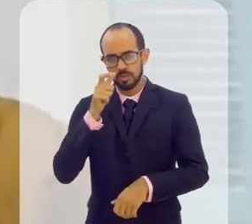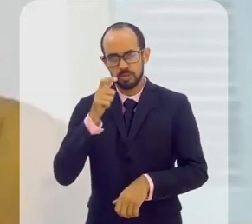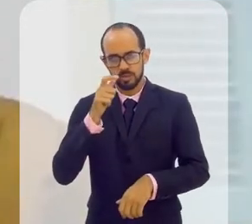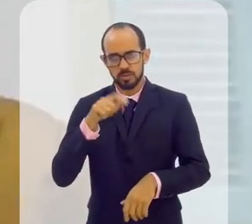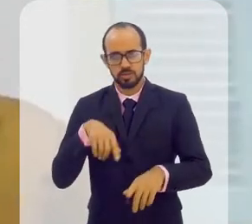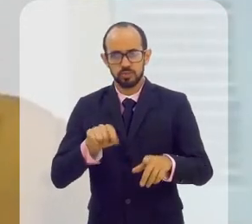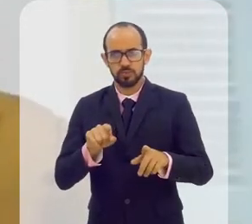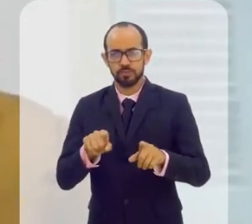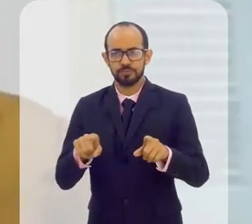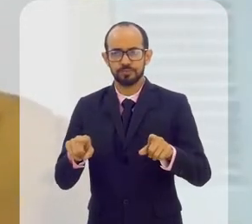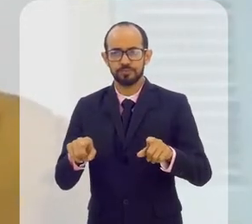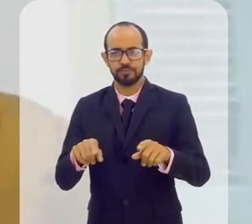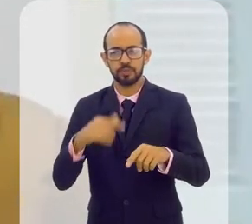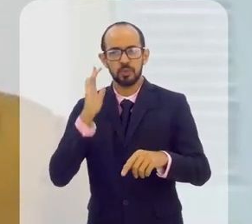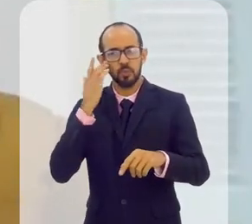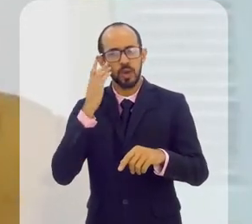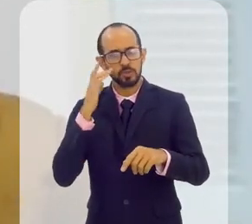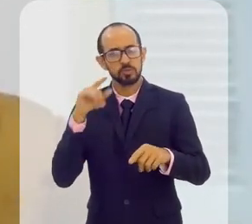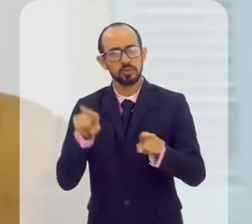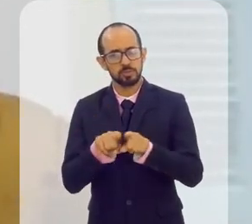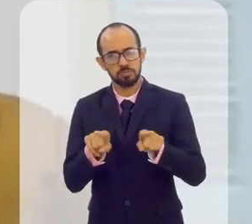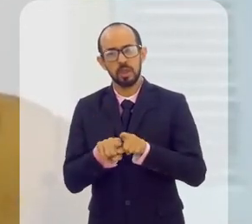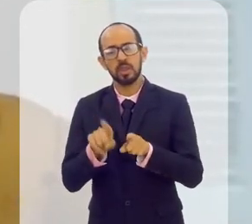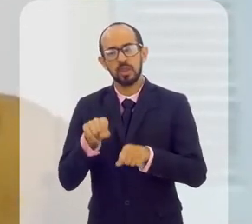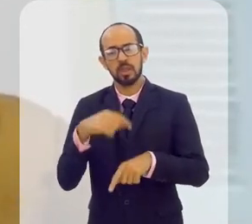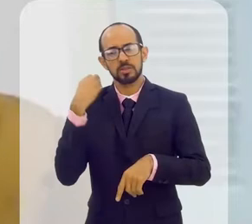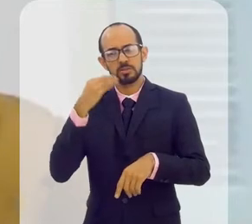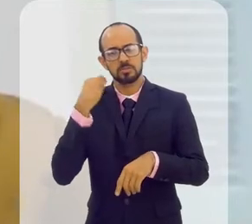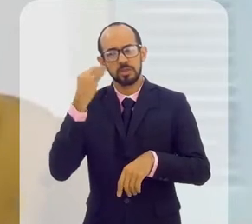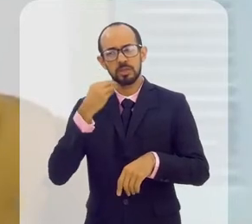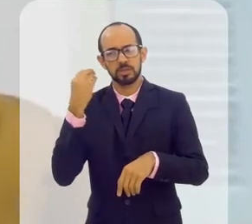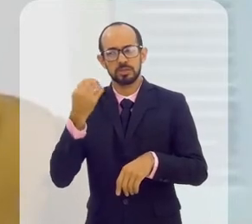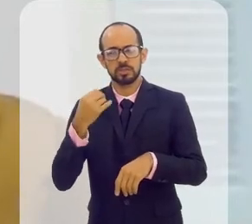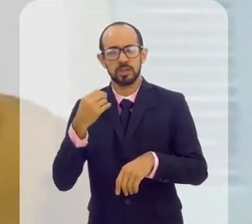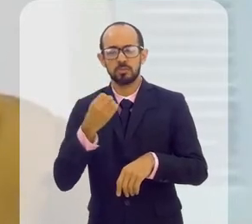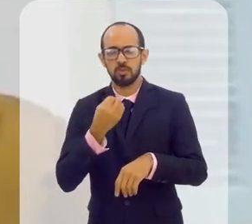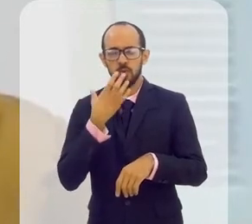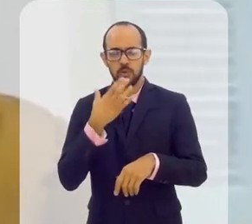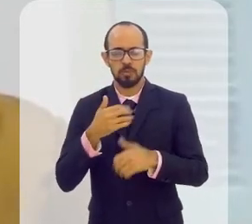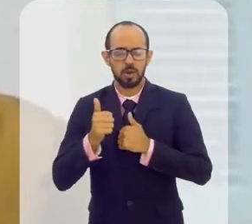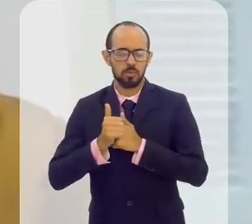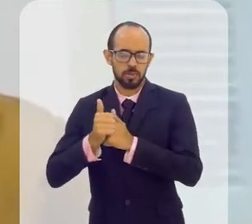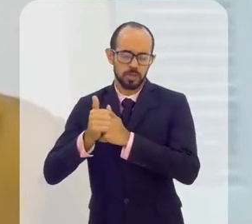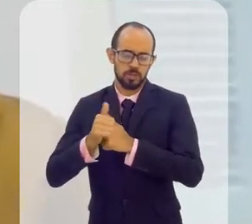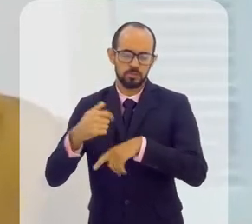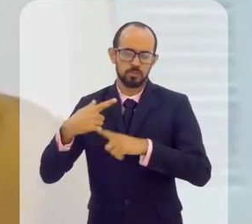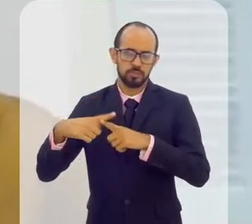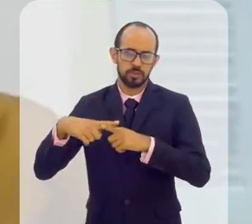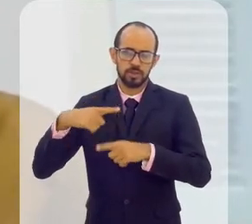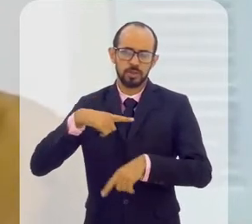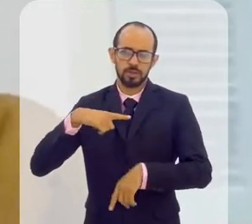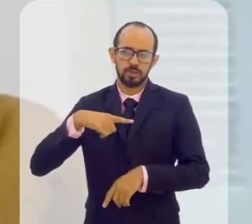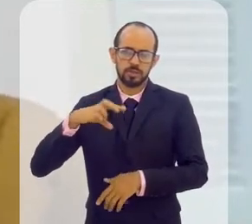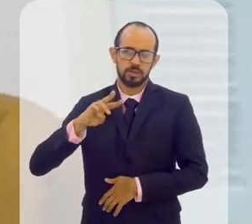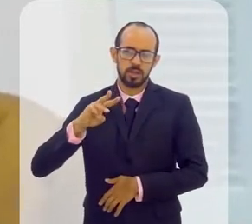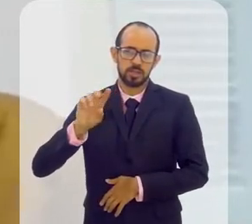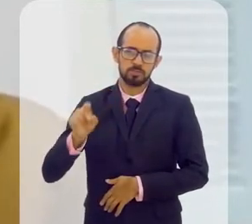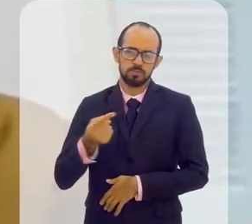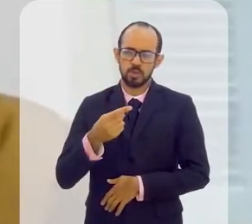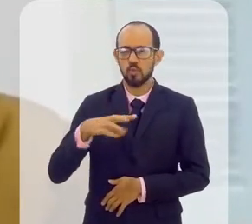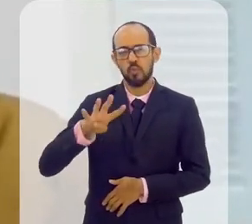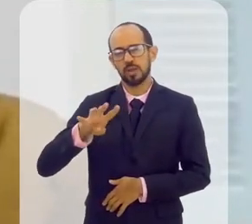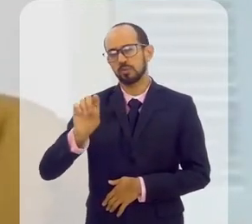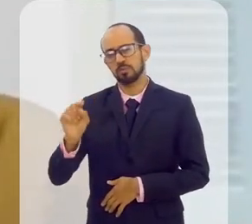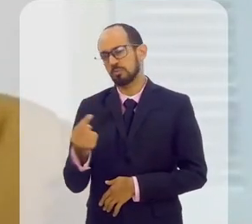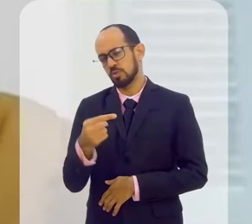interessante e acho que são experiências até para a gente acompanhar, porque, assim, é formação de três, são três mil bolsas,